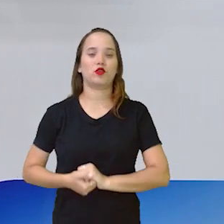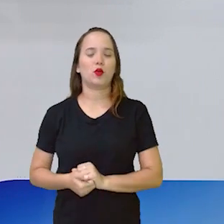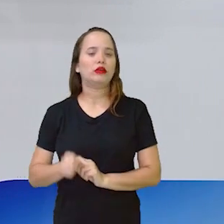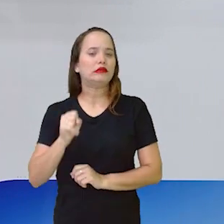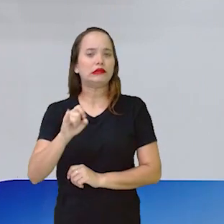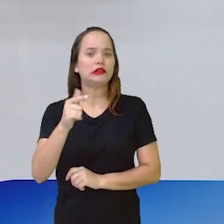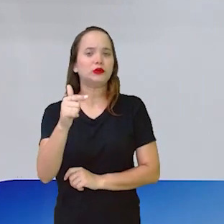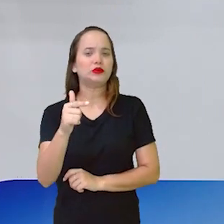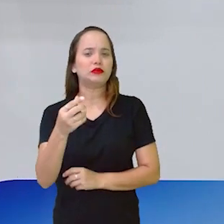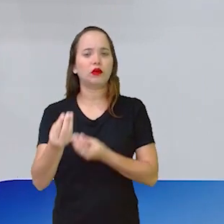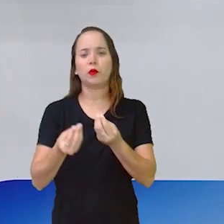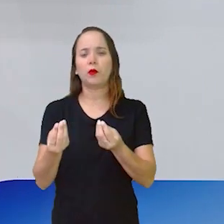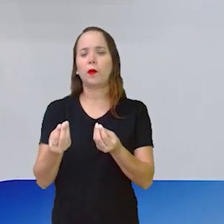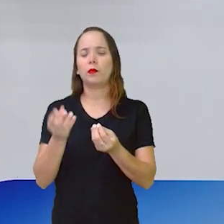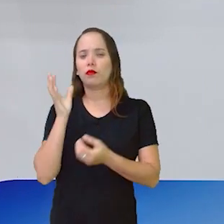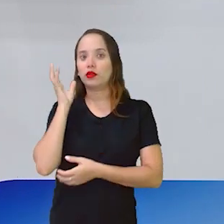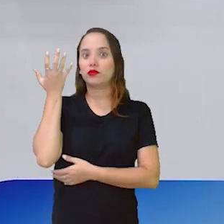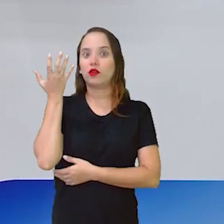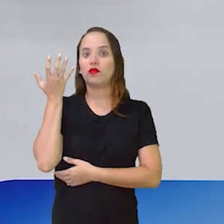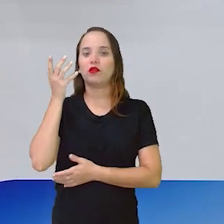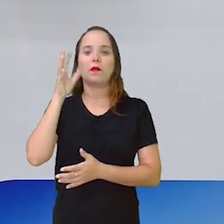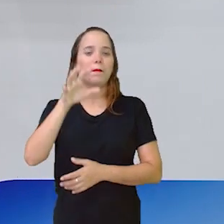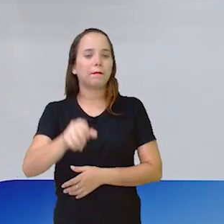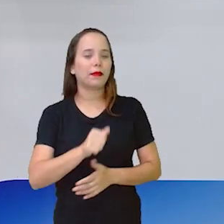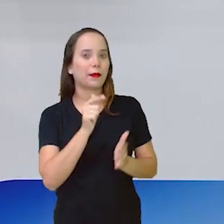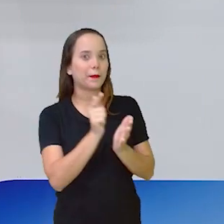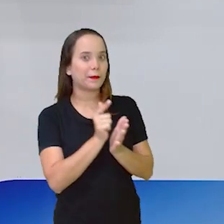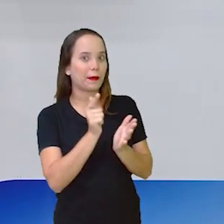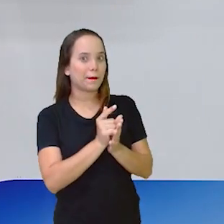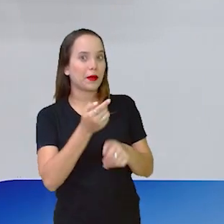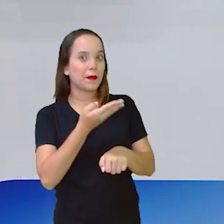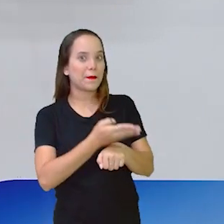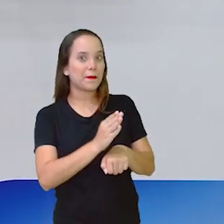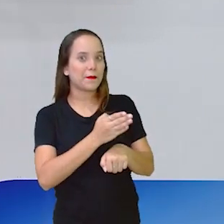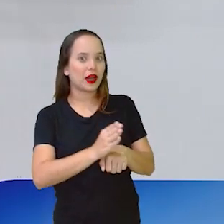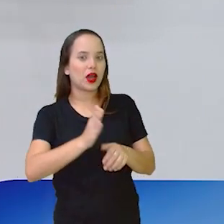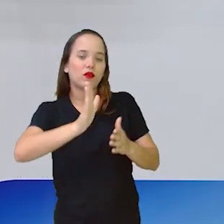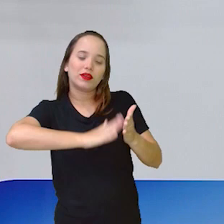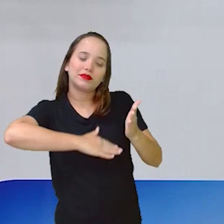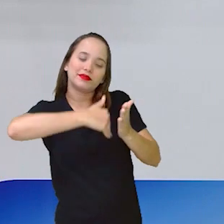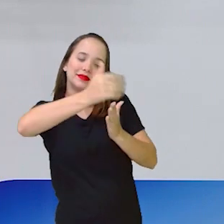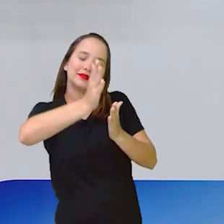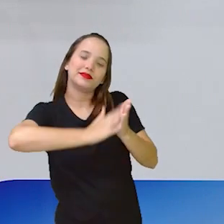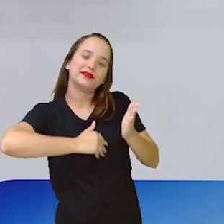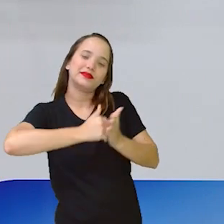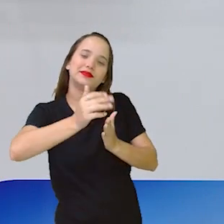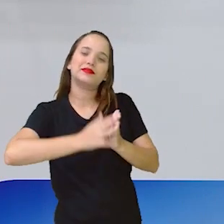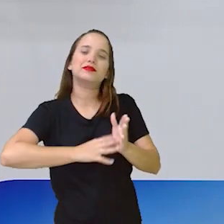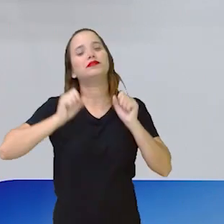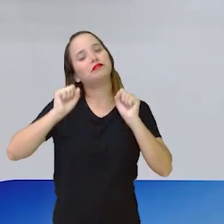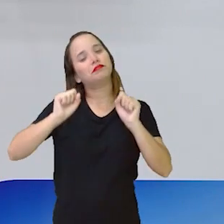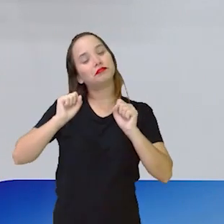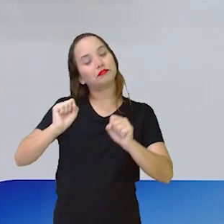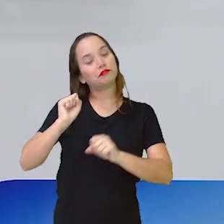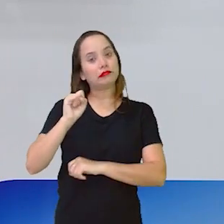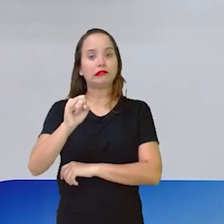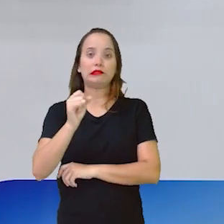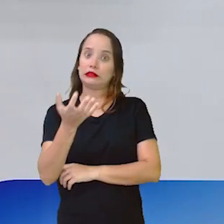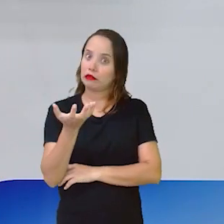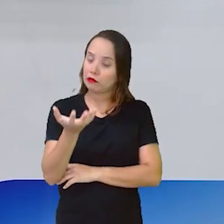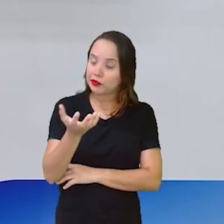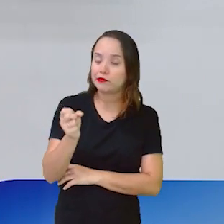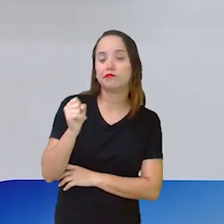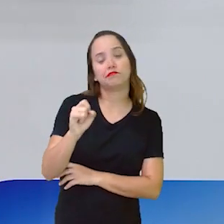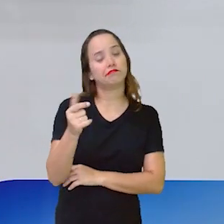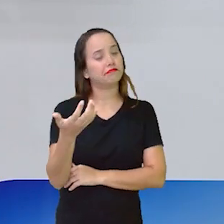que é que faz? Pega a folhinha branca e, ó, pode colorir. Se vocês quiserem, o relógio de vocês colorir. Mas